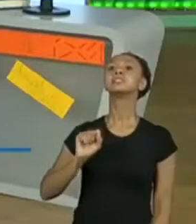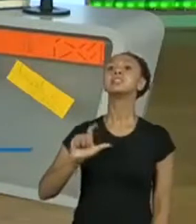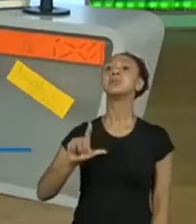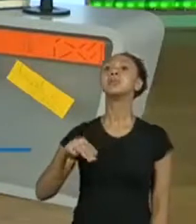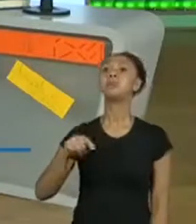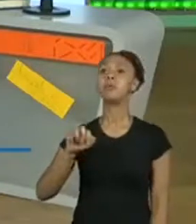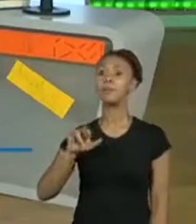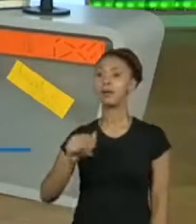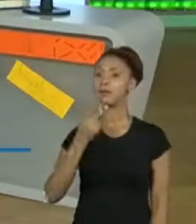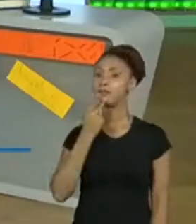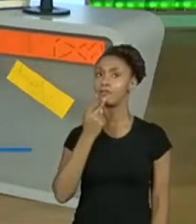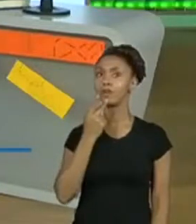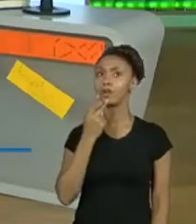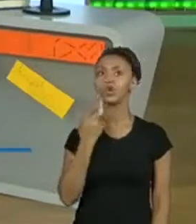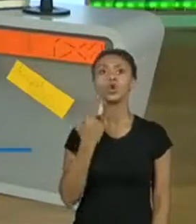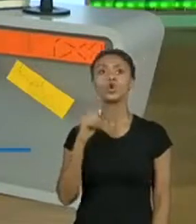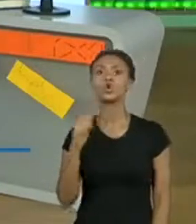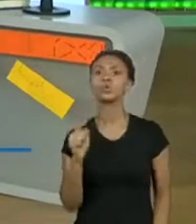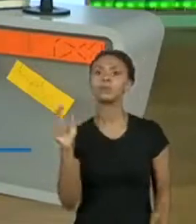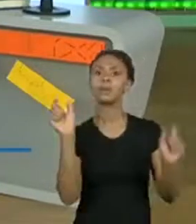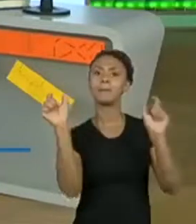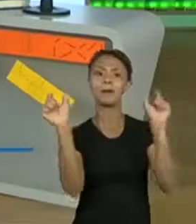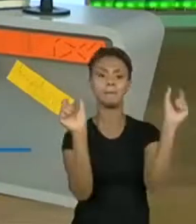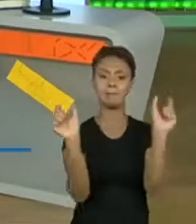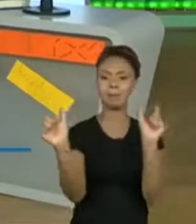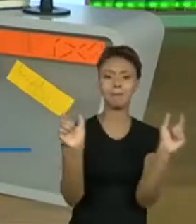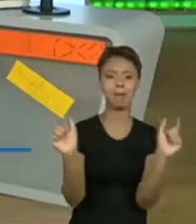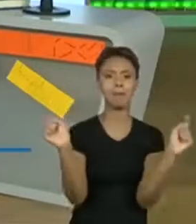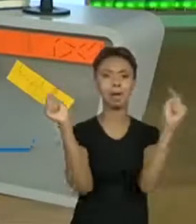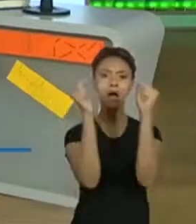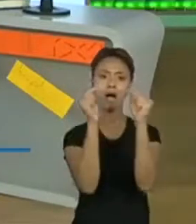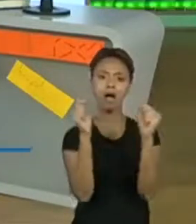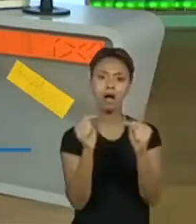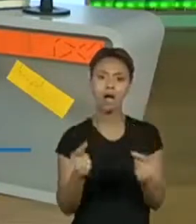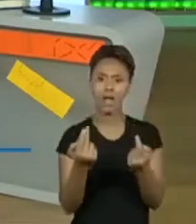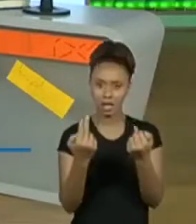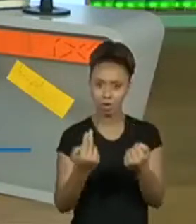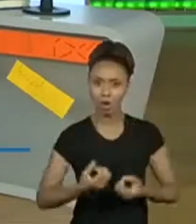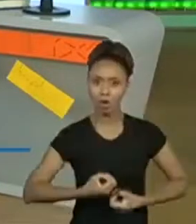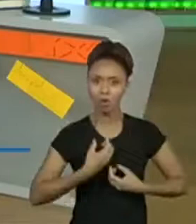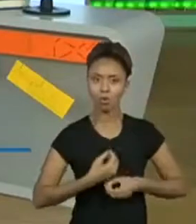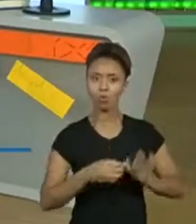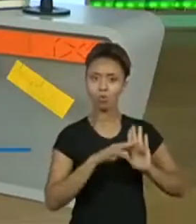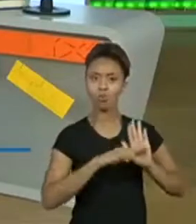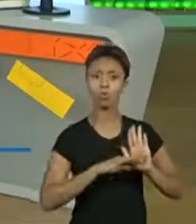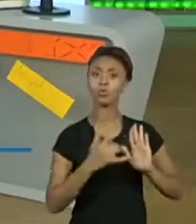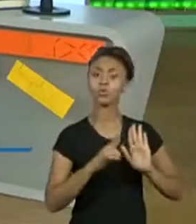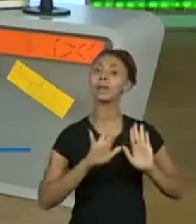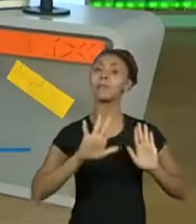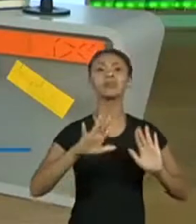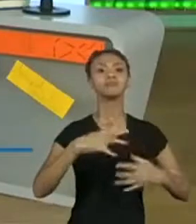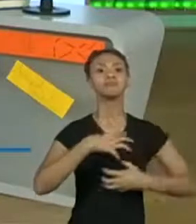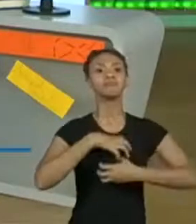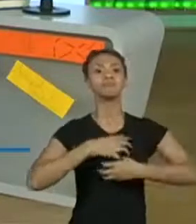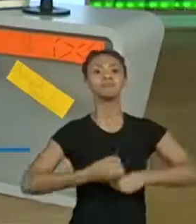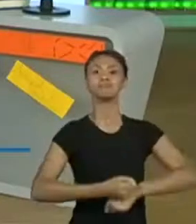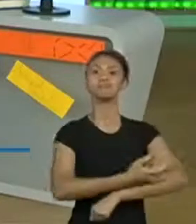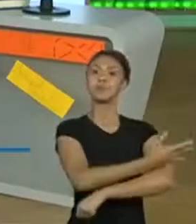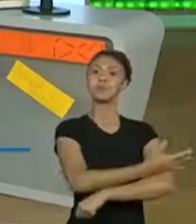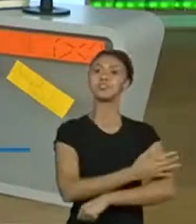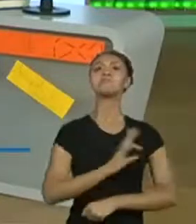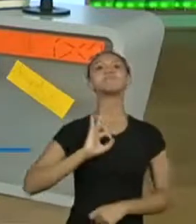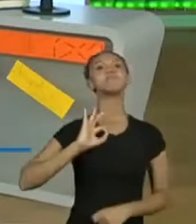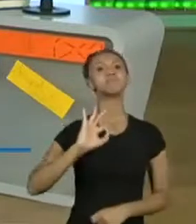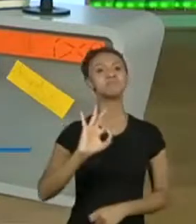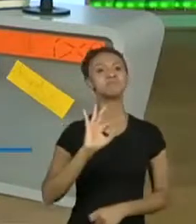Apesar de não terem versos, estrofes e rimas formais, passam emoção. Exatamente. Muito